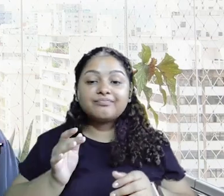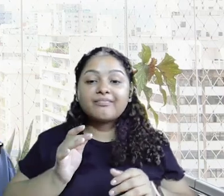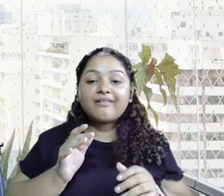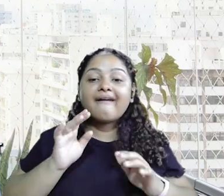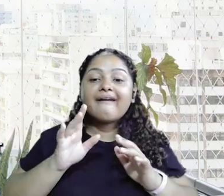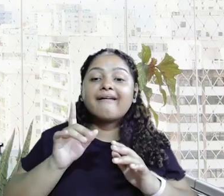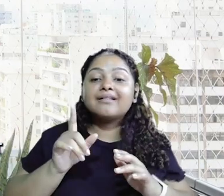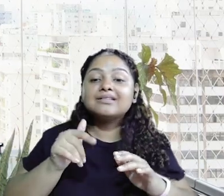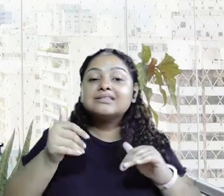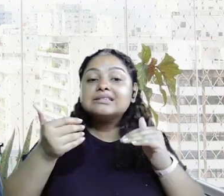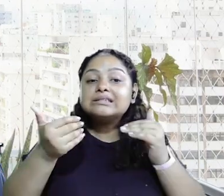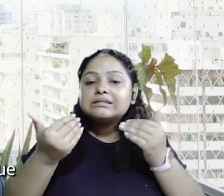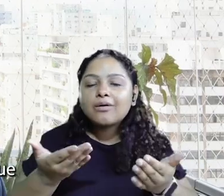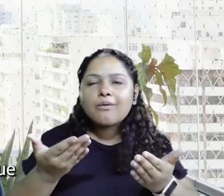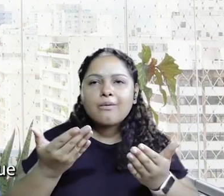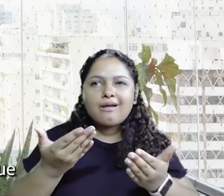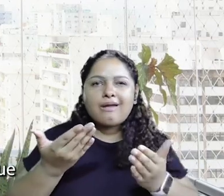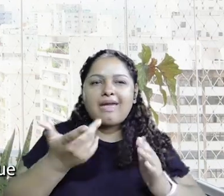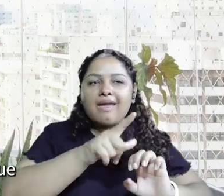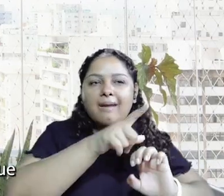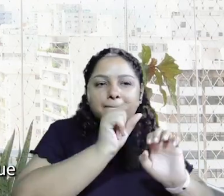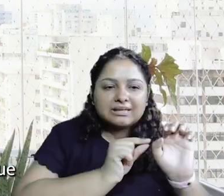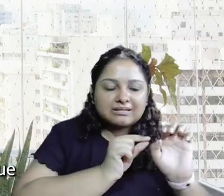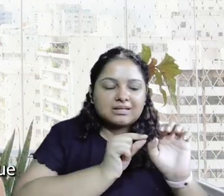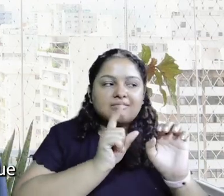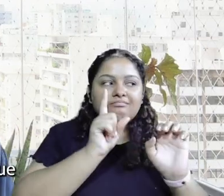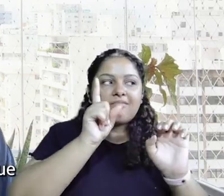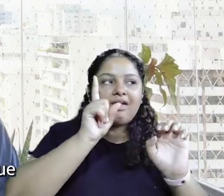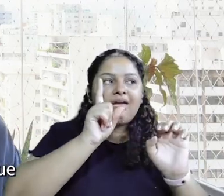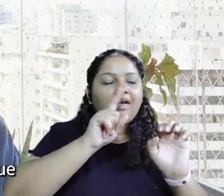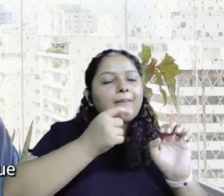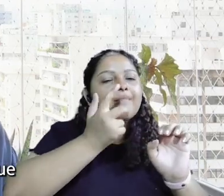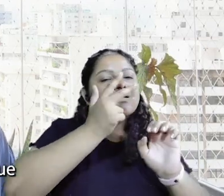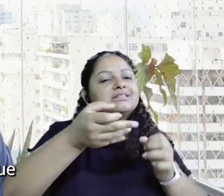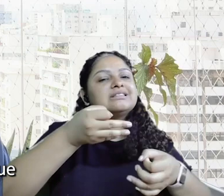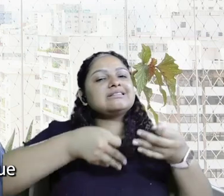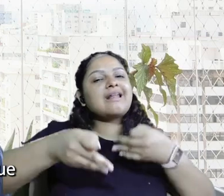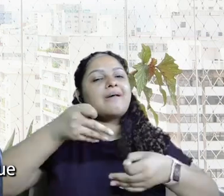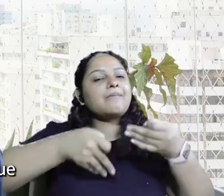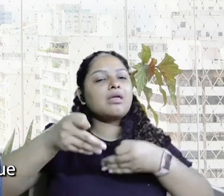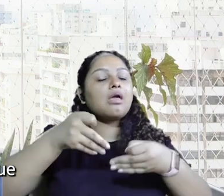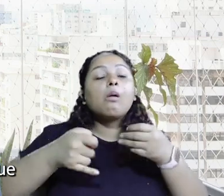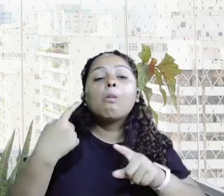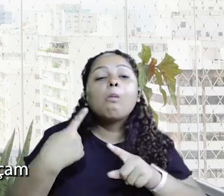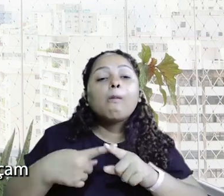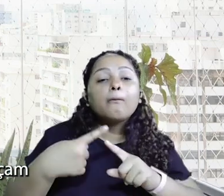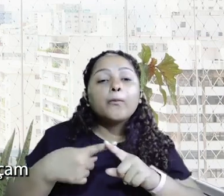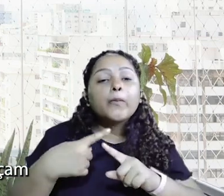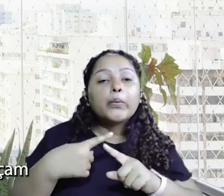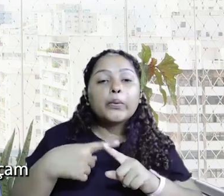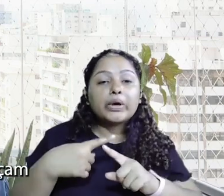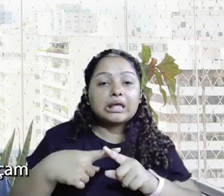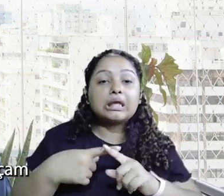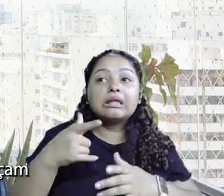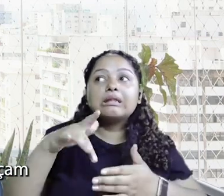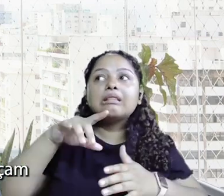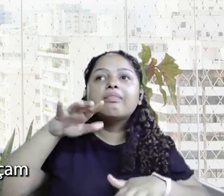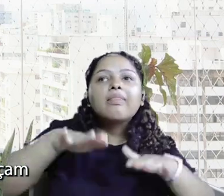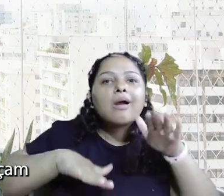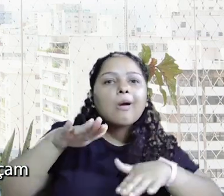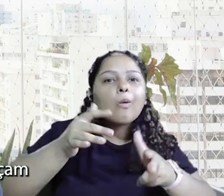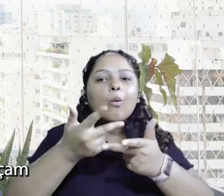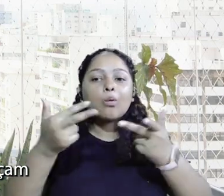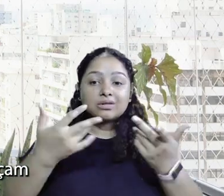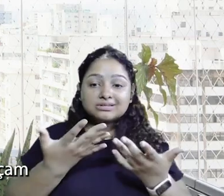empreender é um processo terapêutico. Eu acho que não é uma terapia, mas é um processo terapêutico. Porque a gente sabe que